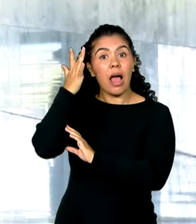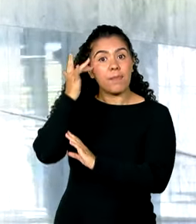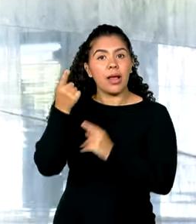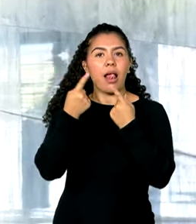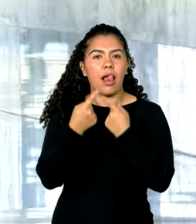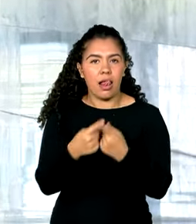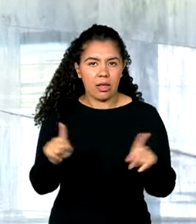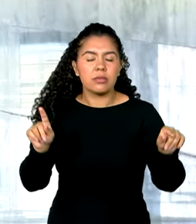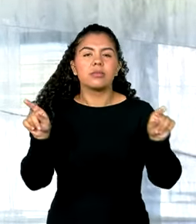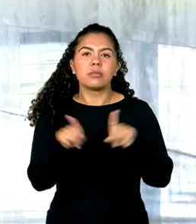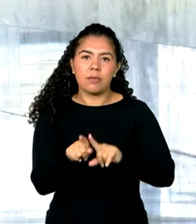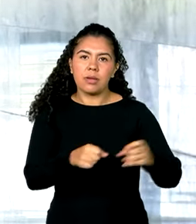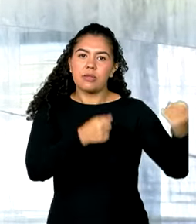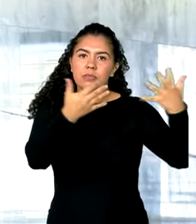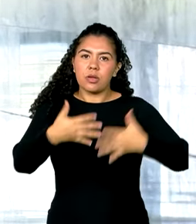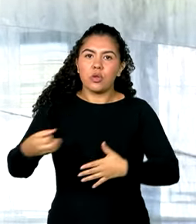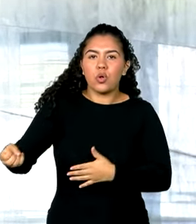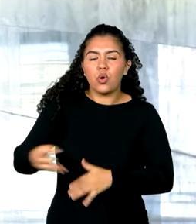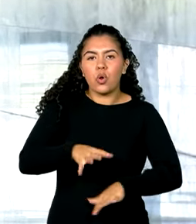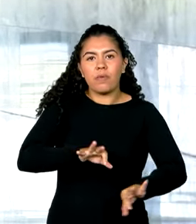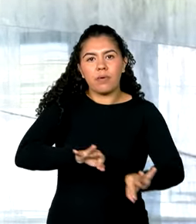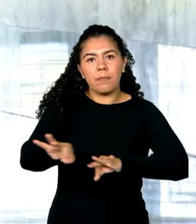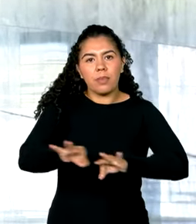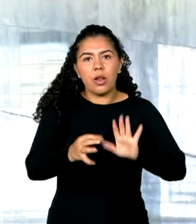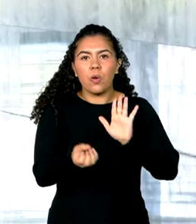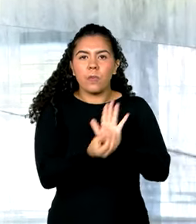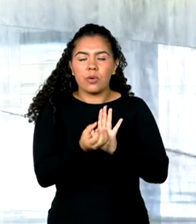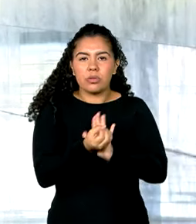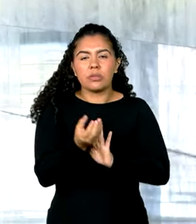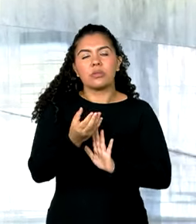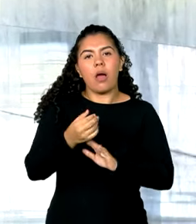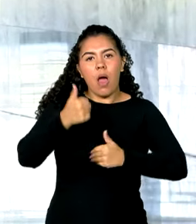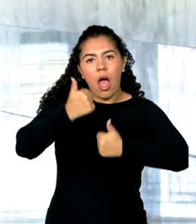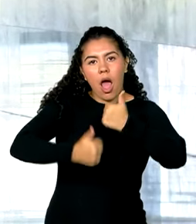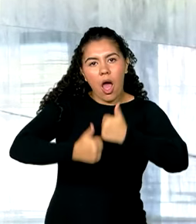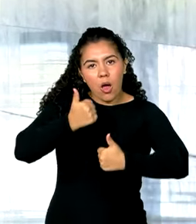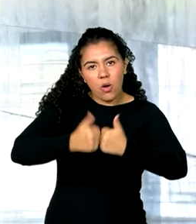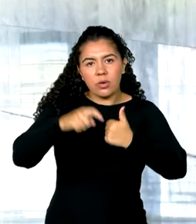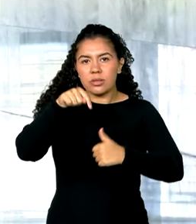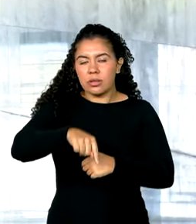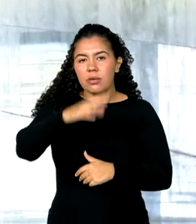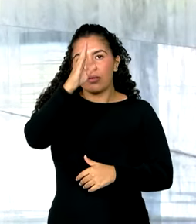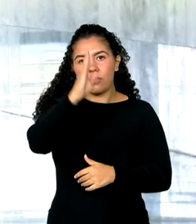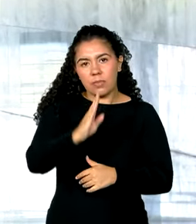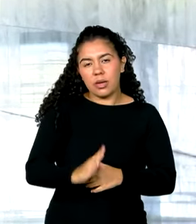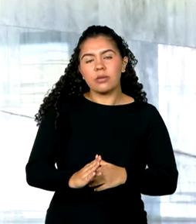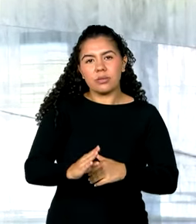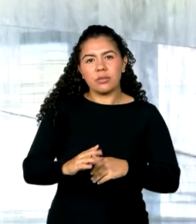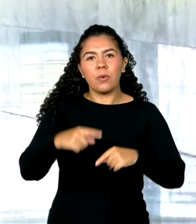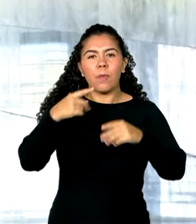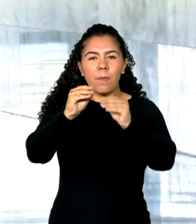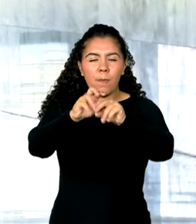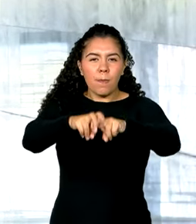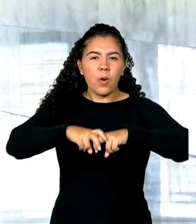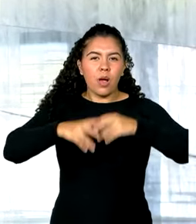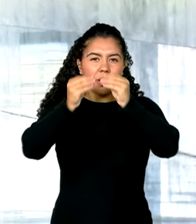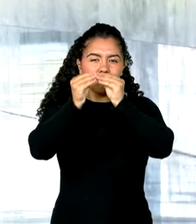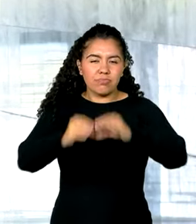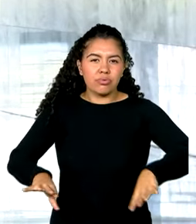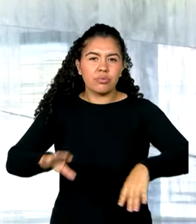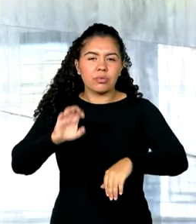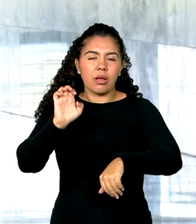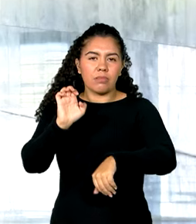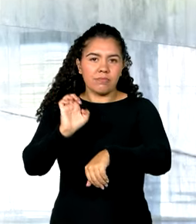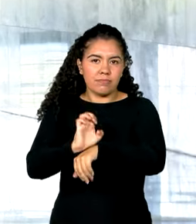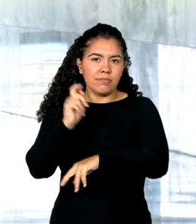também devem falar sobre um novo plano de produção de arroz no país após a tragédia no Rio Grande do Sul. Às 11h30, Lula recebe